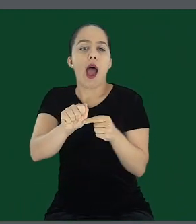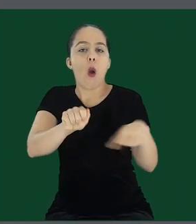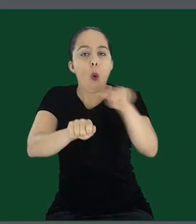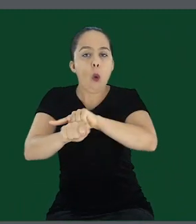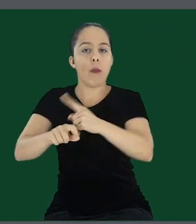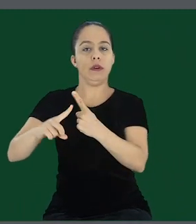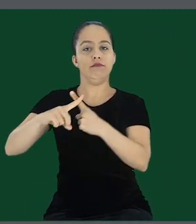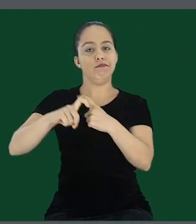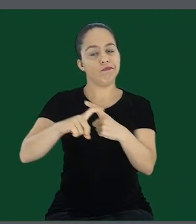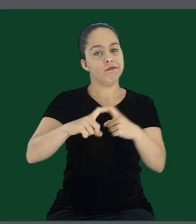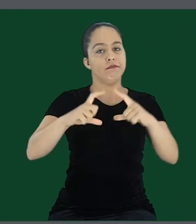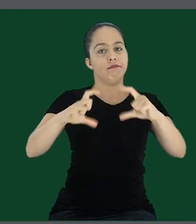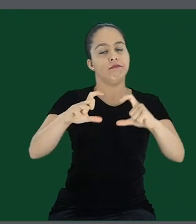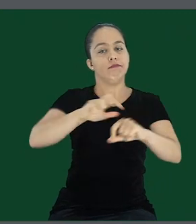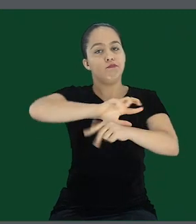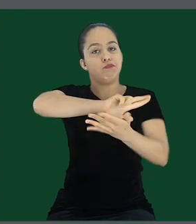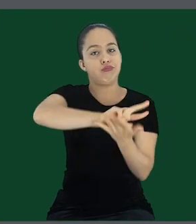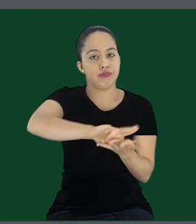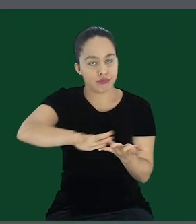caracteres especiais.